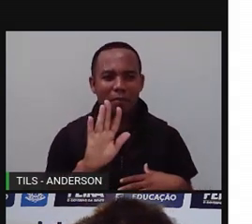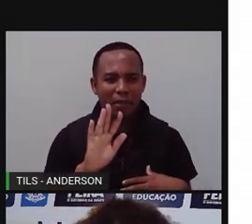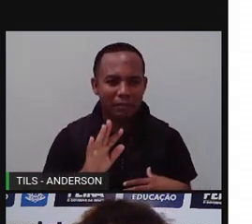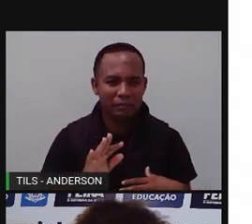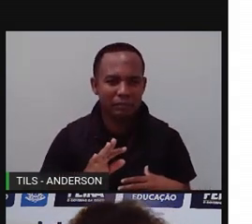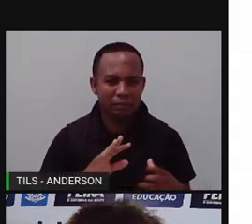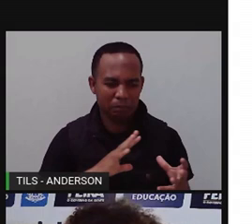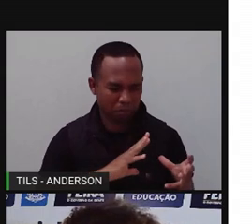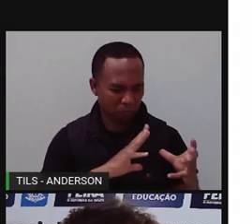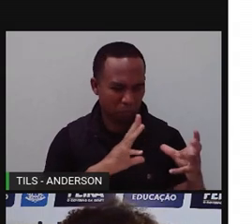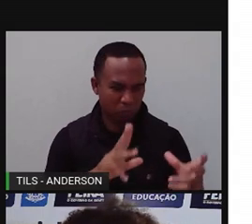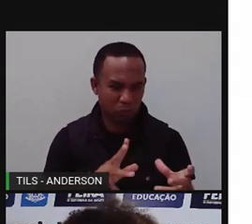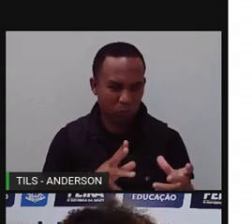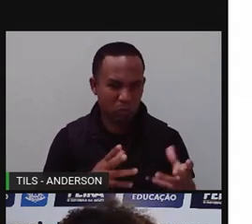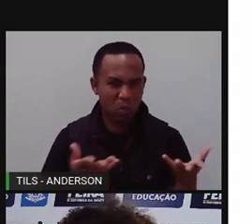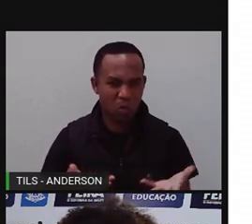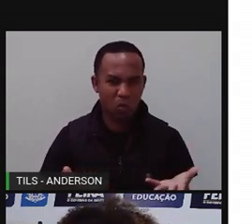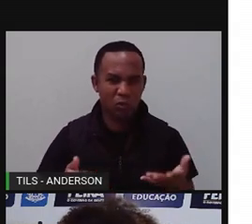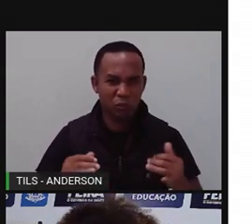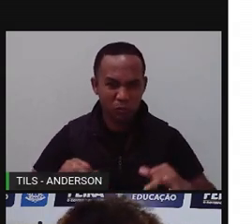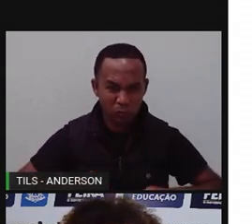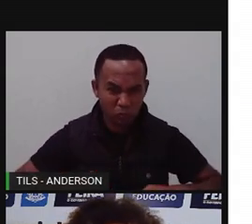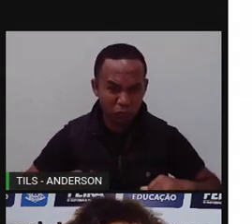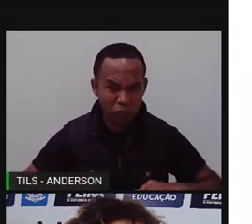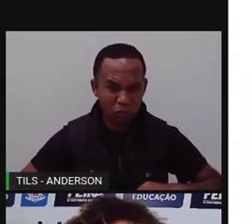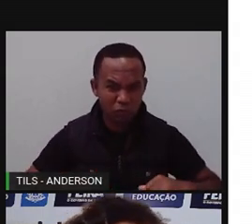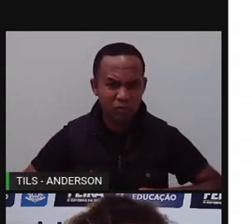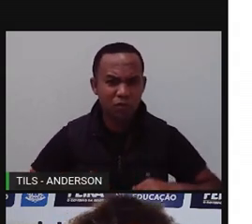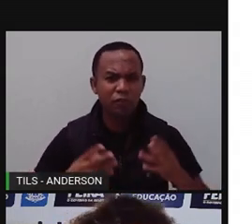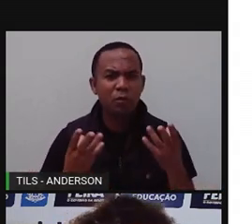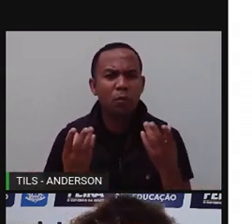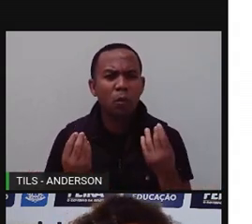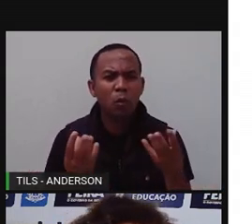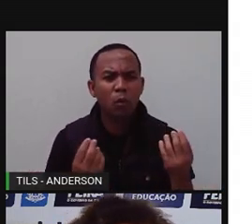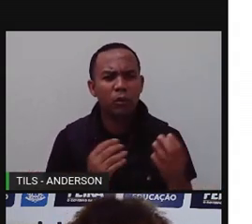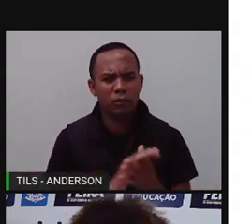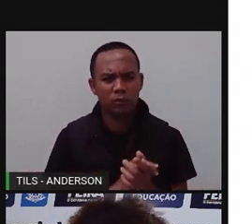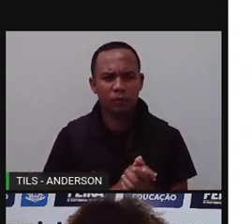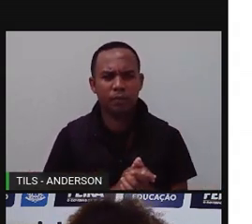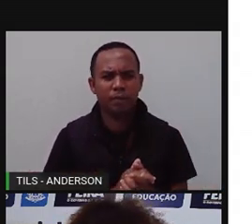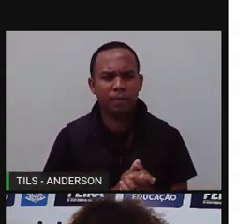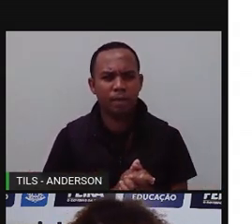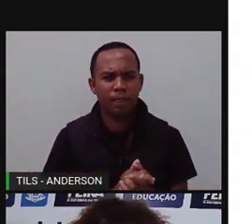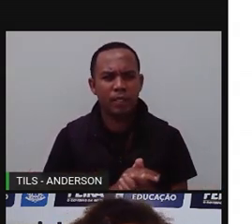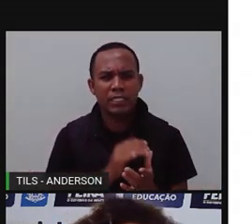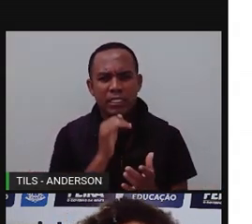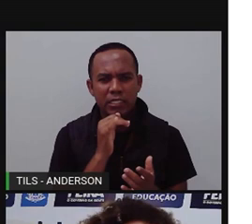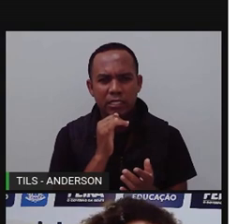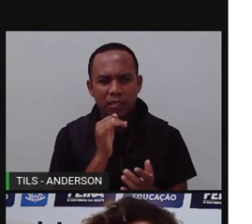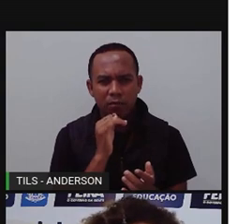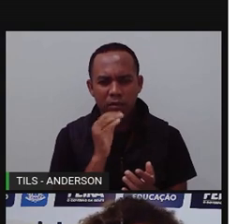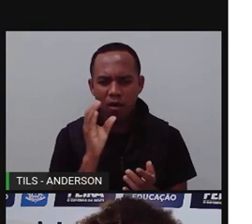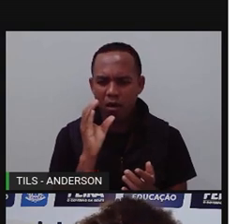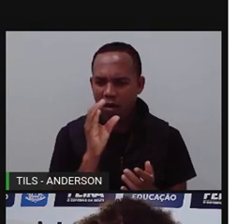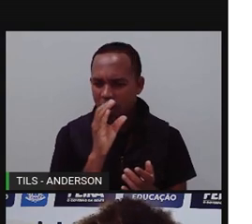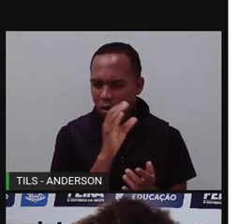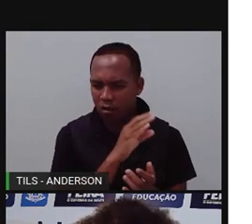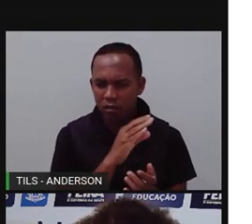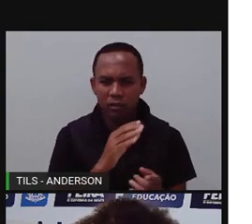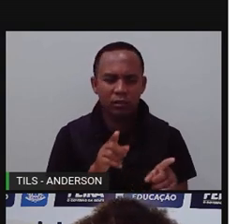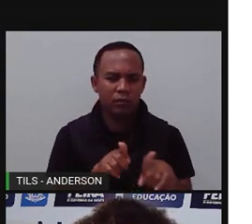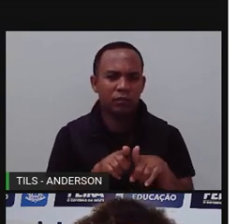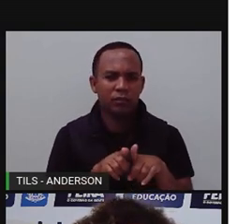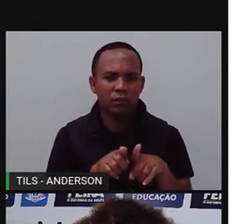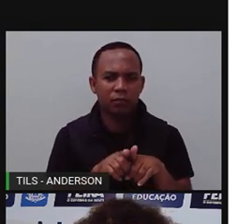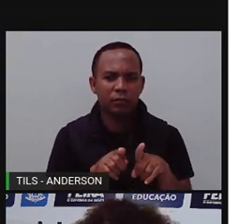ele não iria sofrer tanto. Inclusive, a passou aqui já vídeos, né? Falando sobre esse sofrimento, sobre o aquecimento do planeta Terra. Digo, o homem já